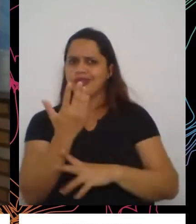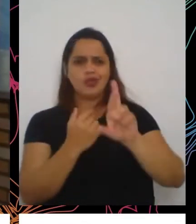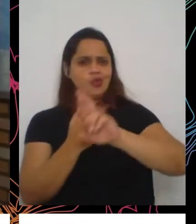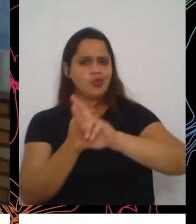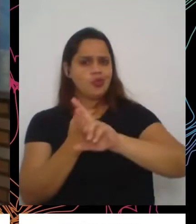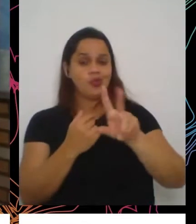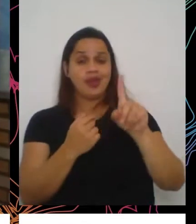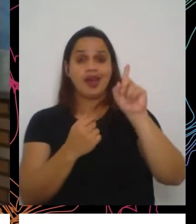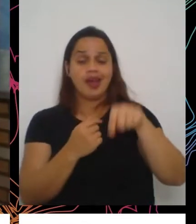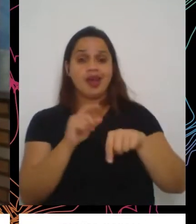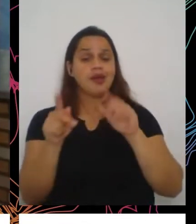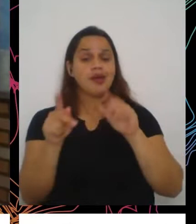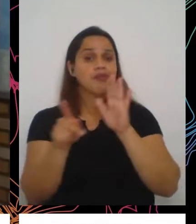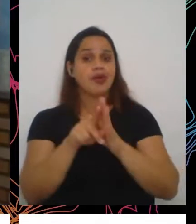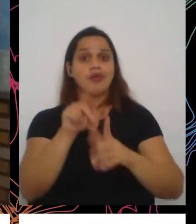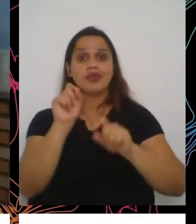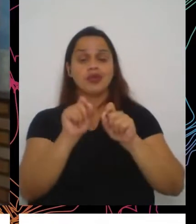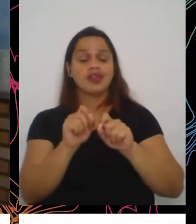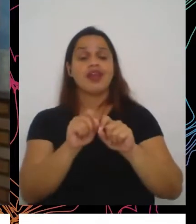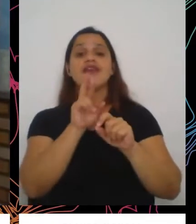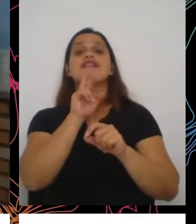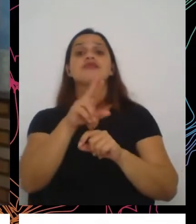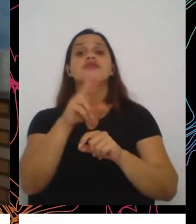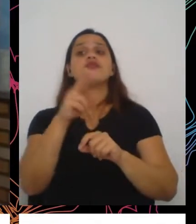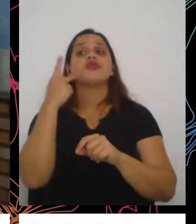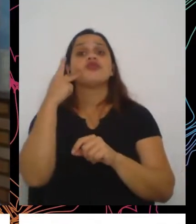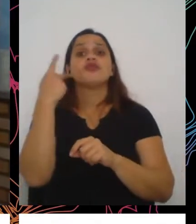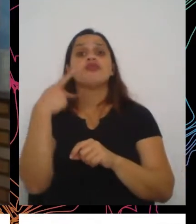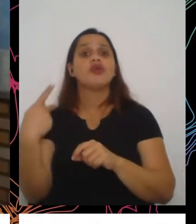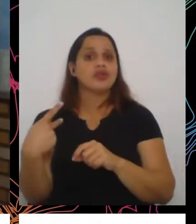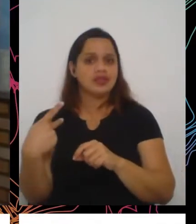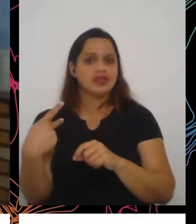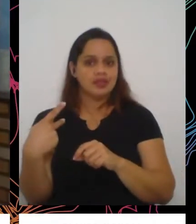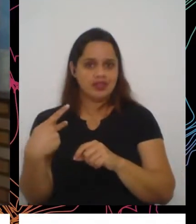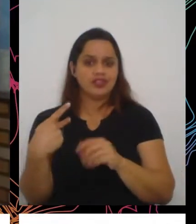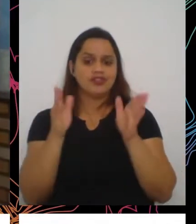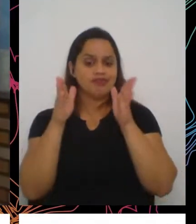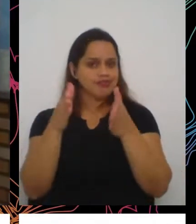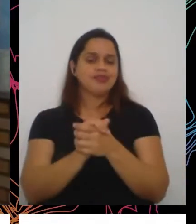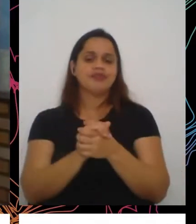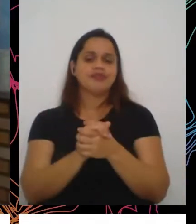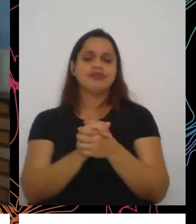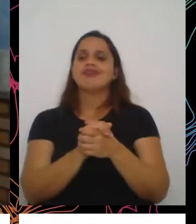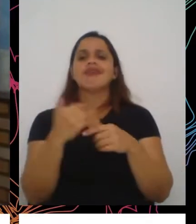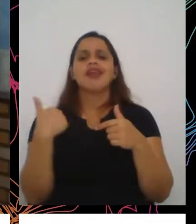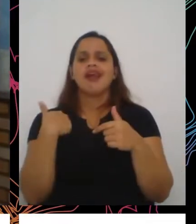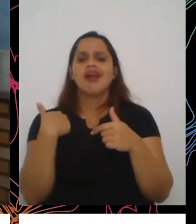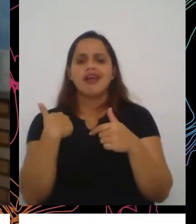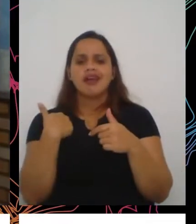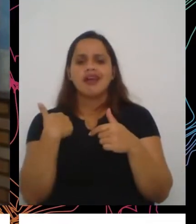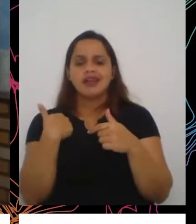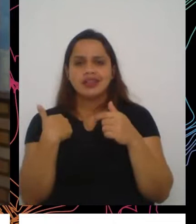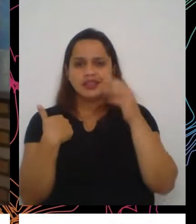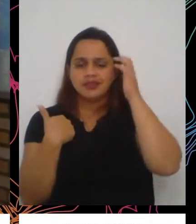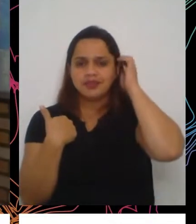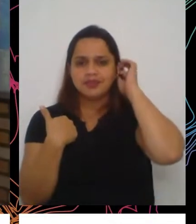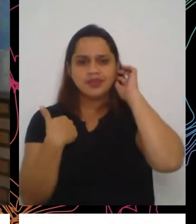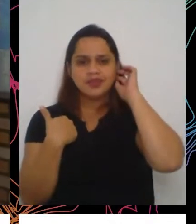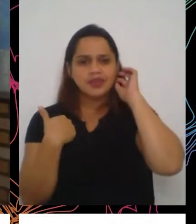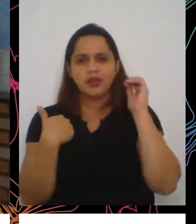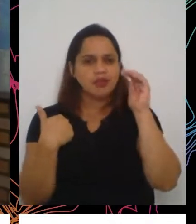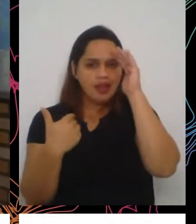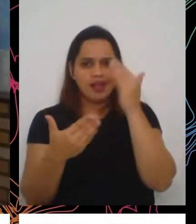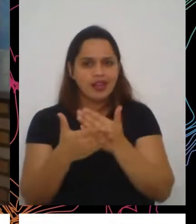de políticas nesse sentido. Eu não acredito que nós não tenhamos